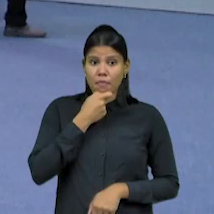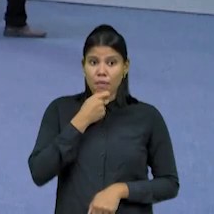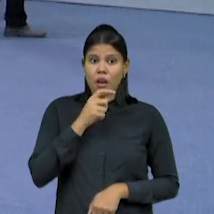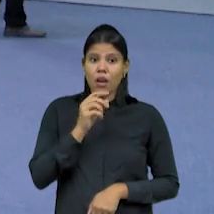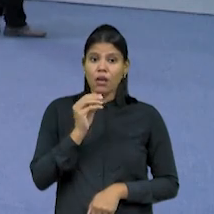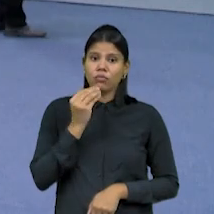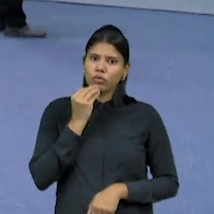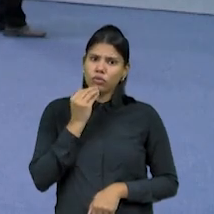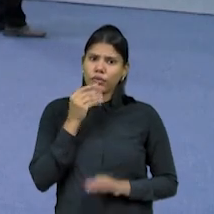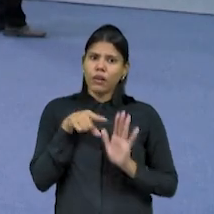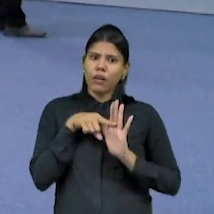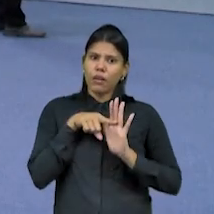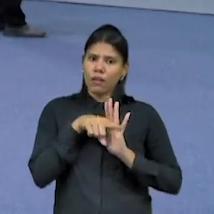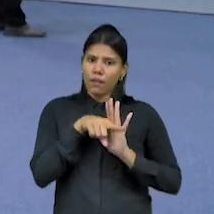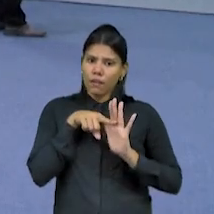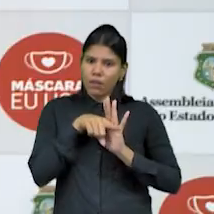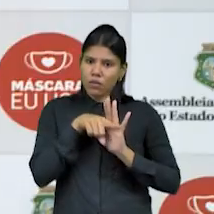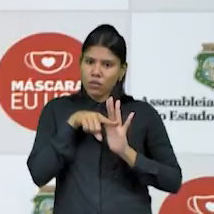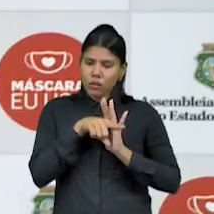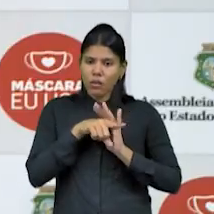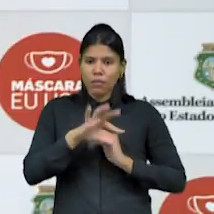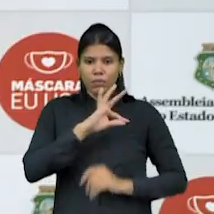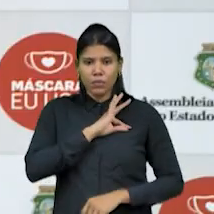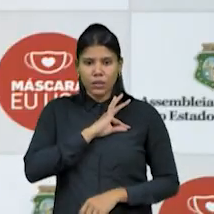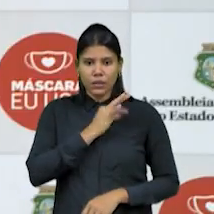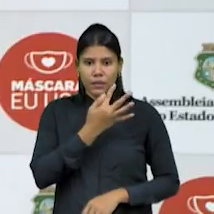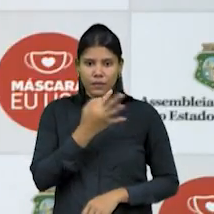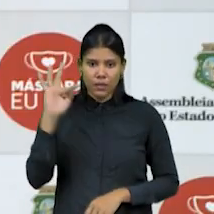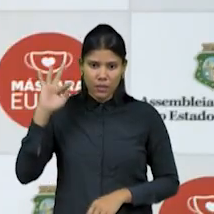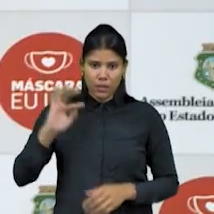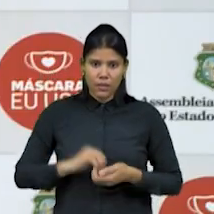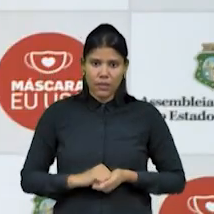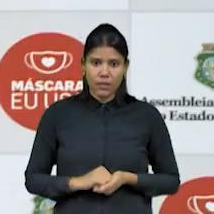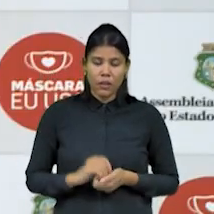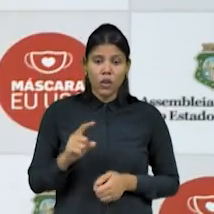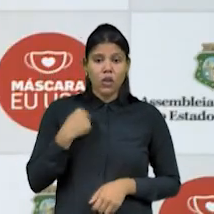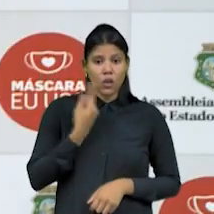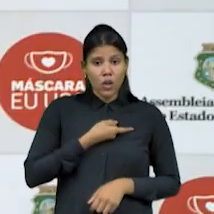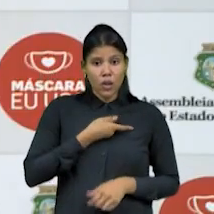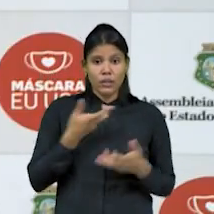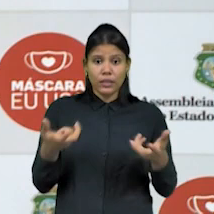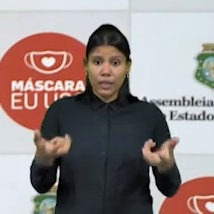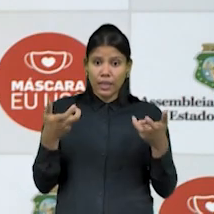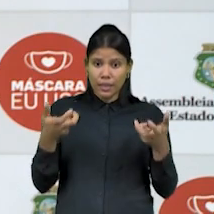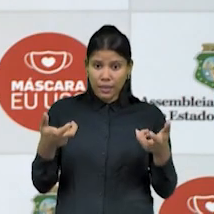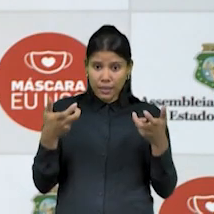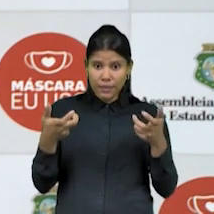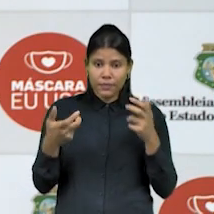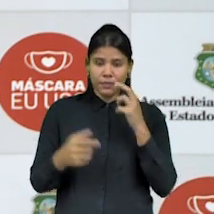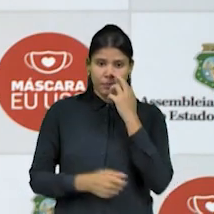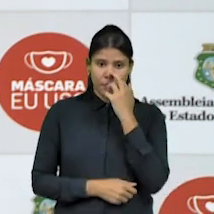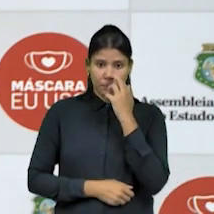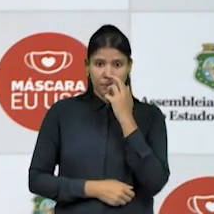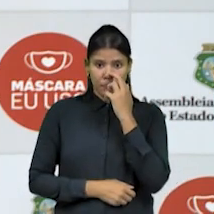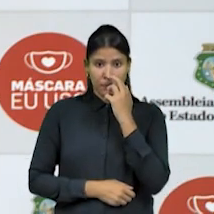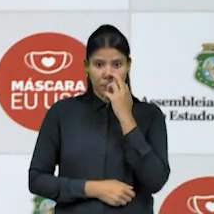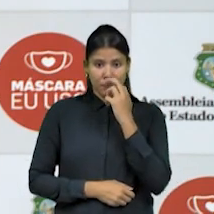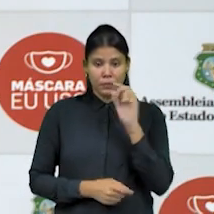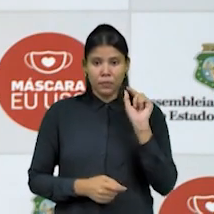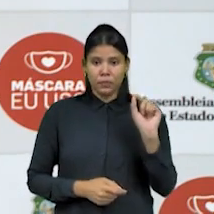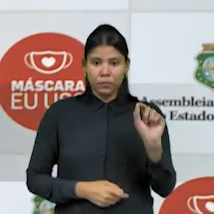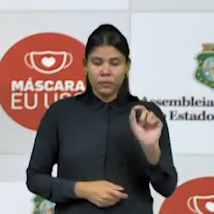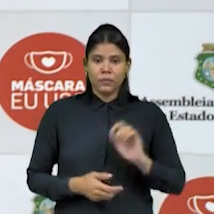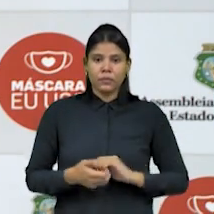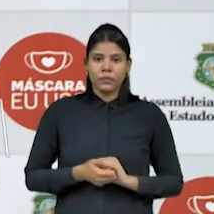investigação pela Polícia Federal. O mínimo que a gente espera da isenção da presidência da